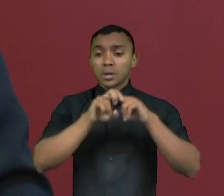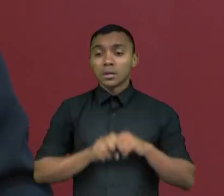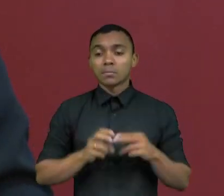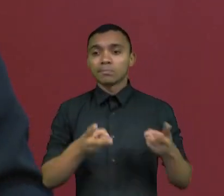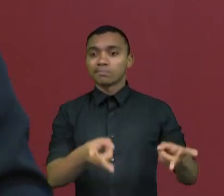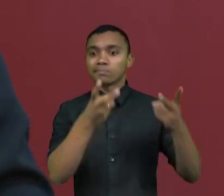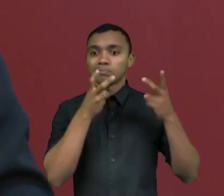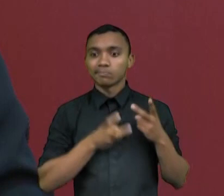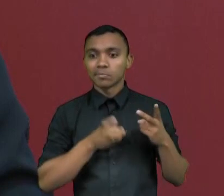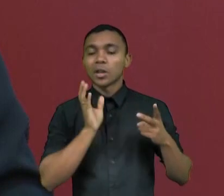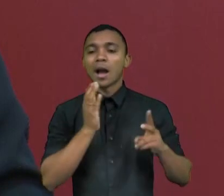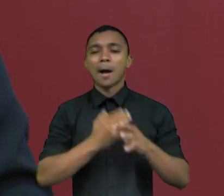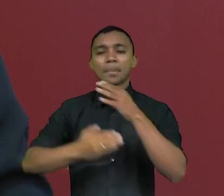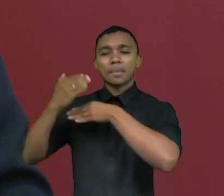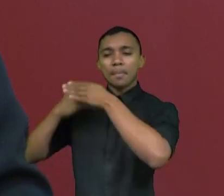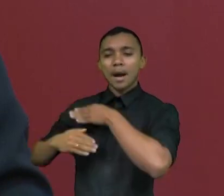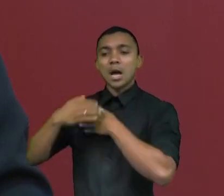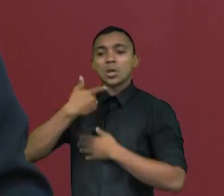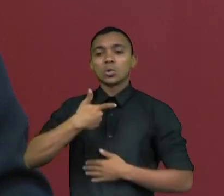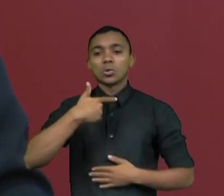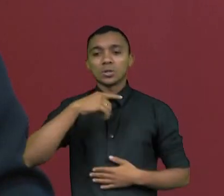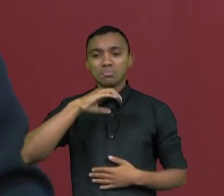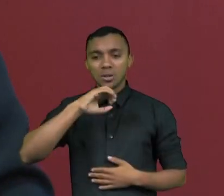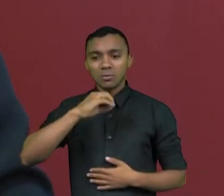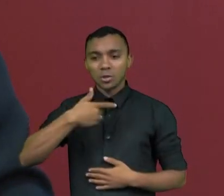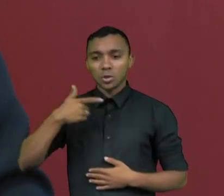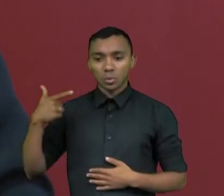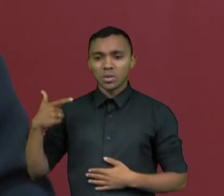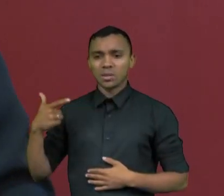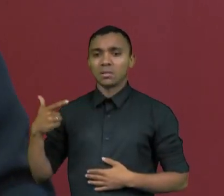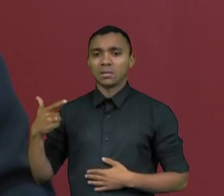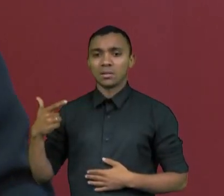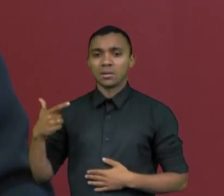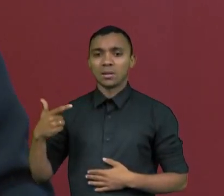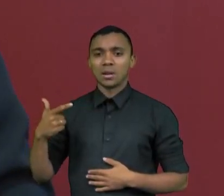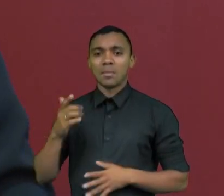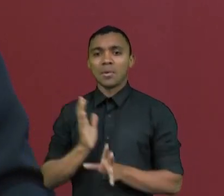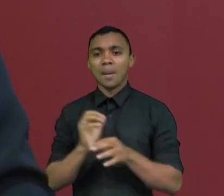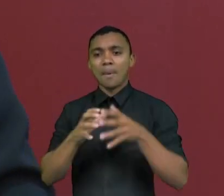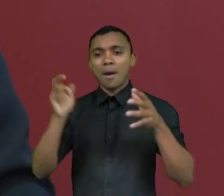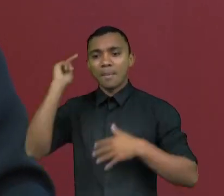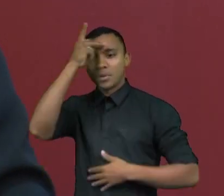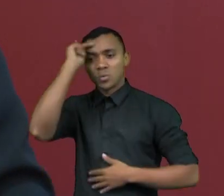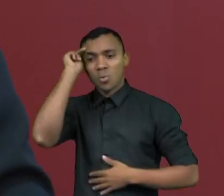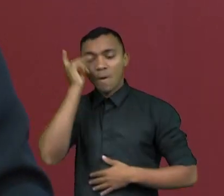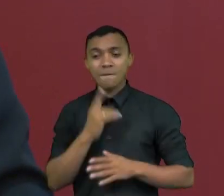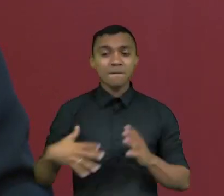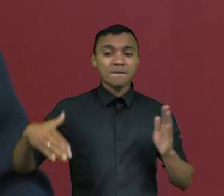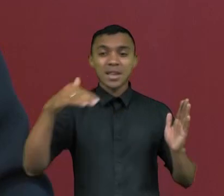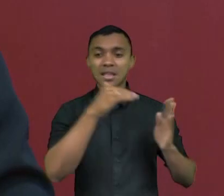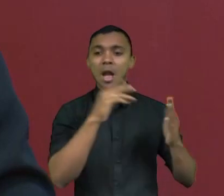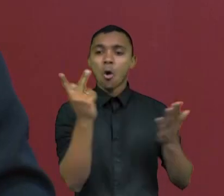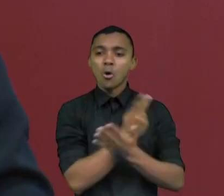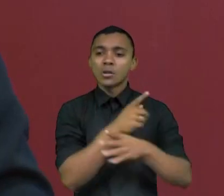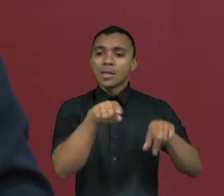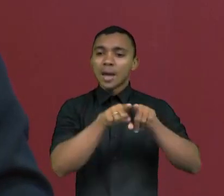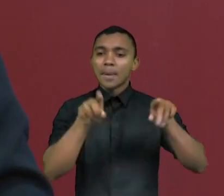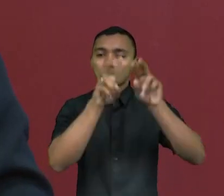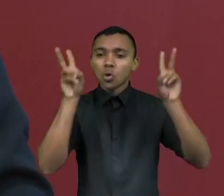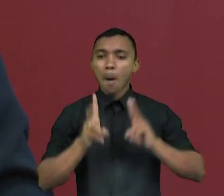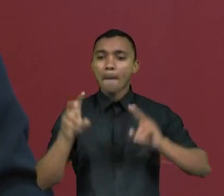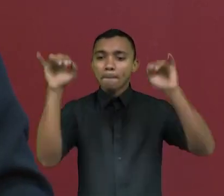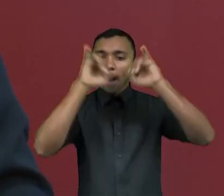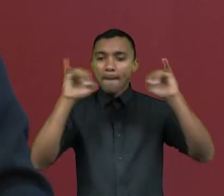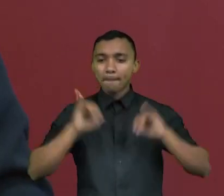percebemos isso na eleição de 2022, no primeiro turno, esse movimento dos eleitores na reta final. Houve uma campanha por parte de algumas